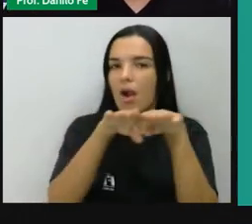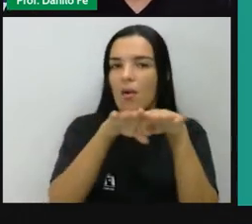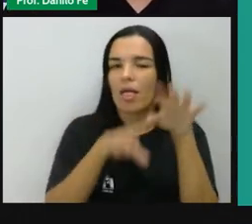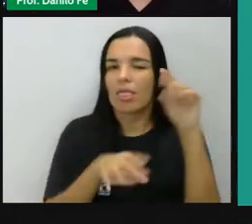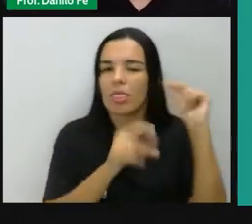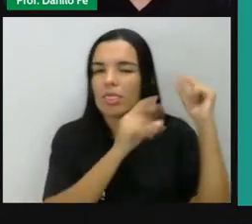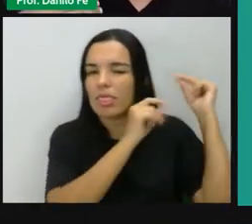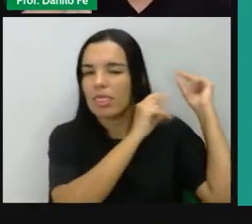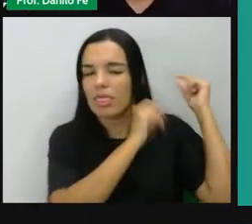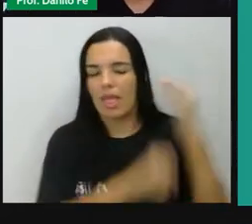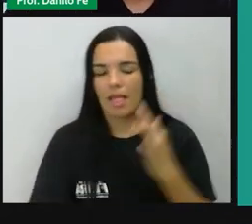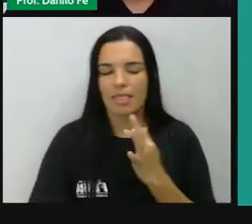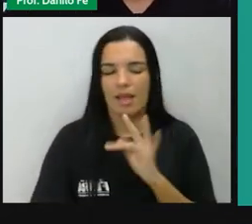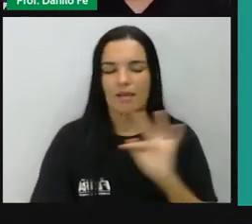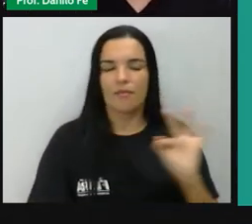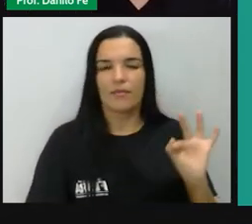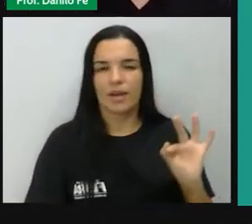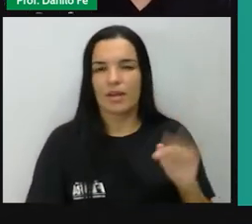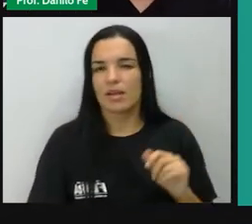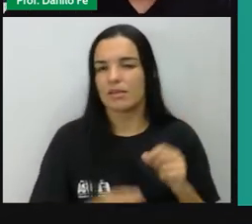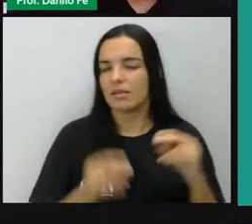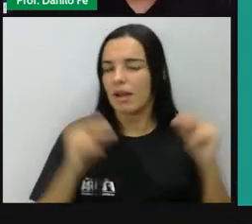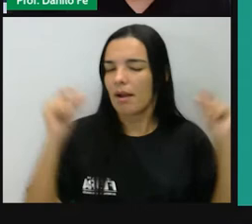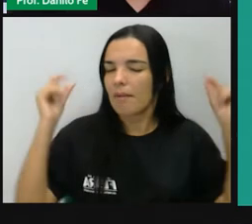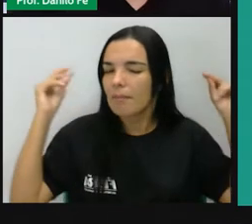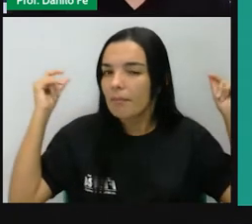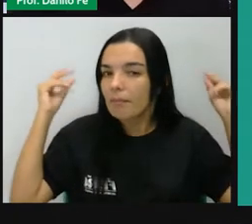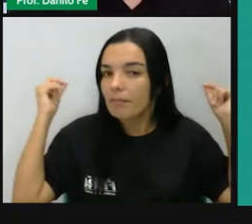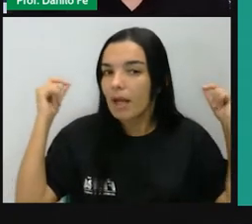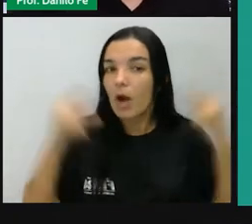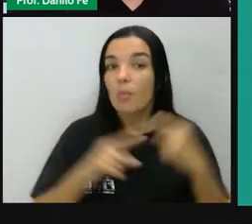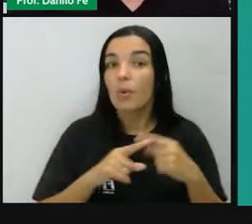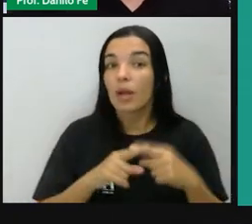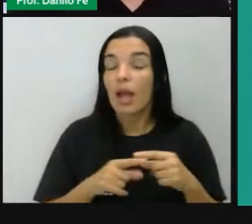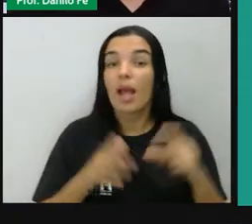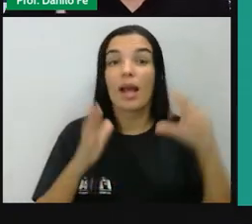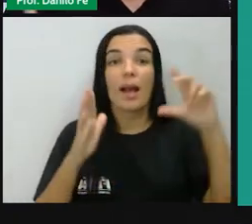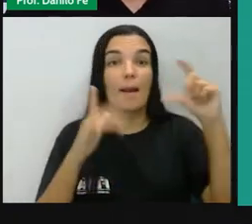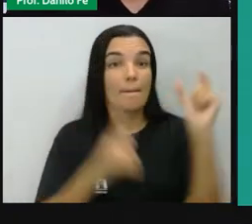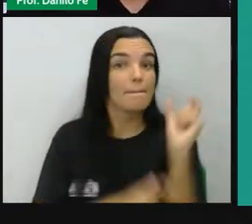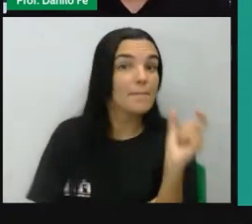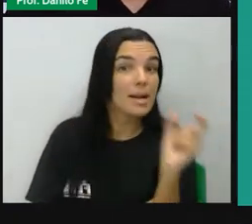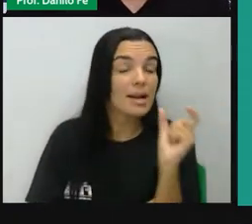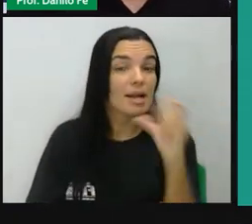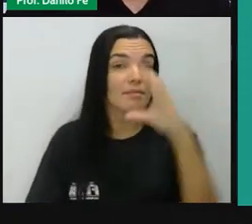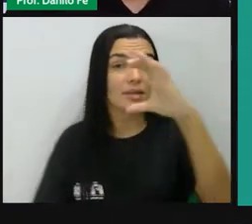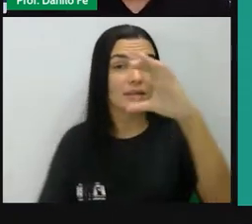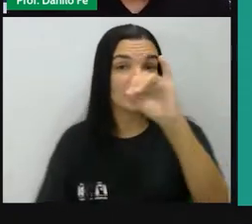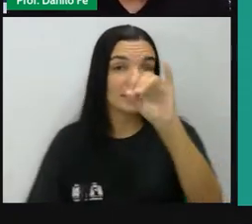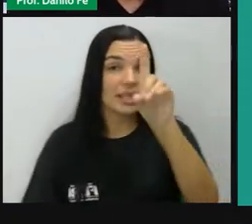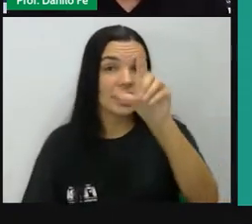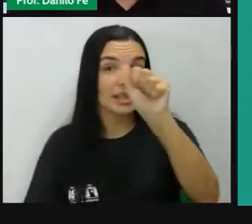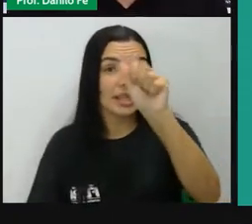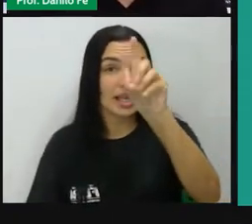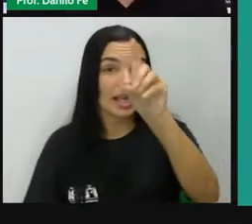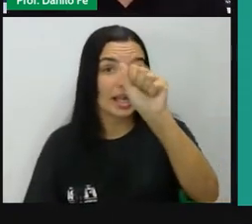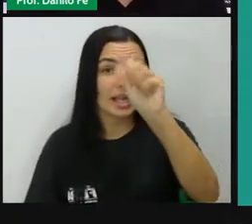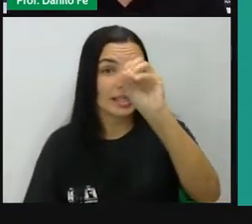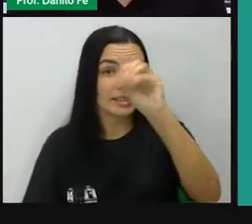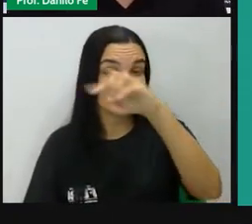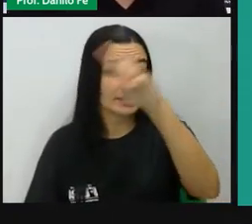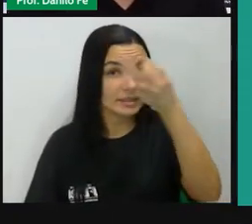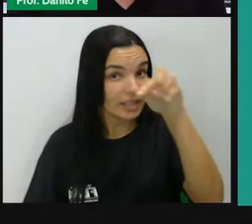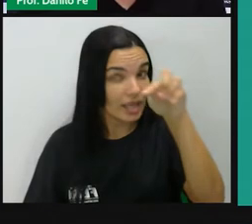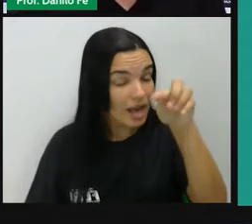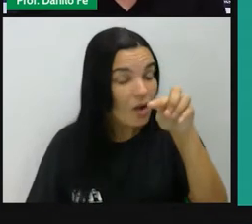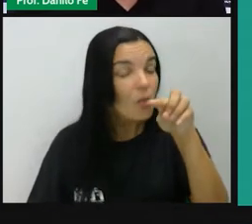cidadão, ele tem uma história e cada grupo vai experimentá-lo em cada época de um